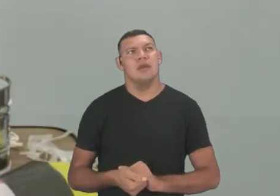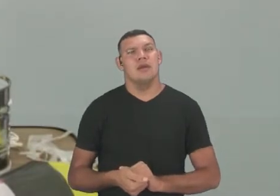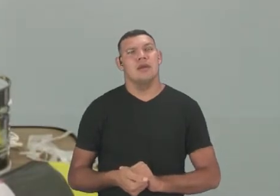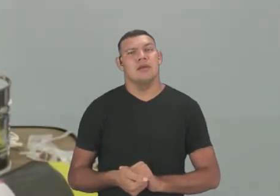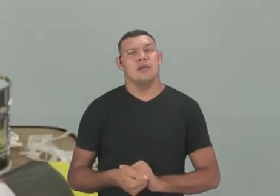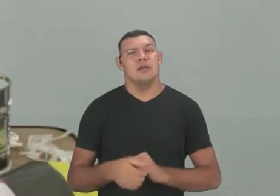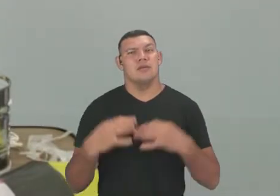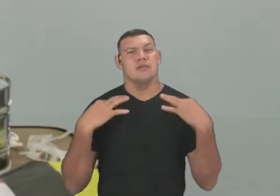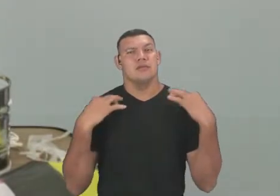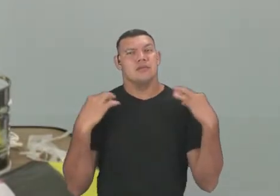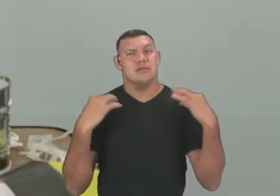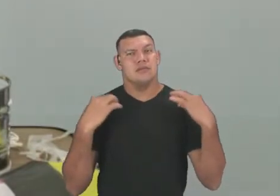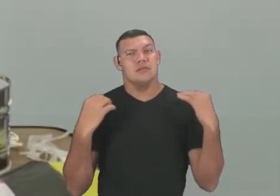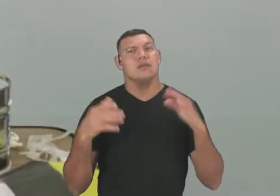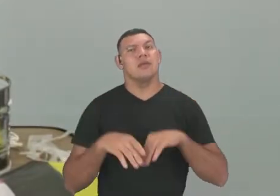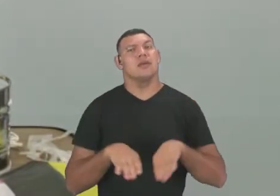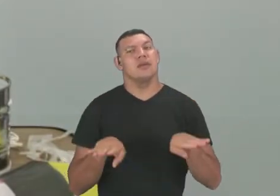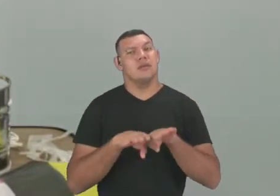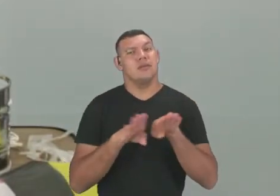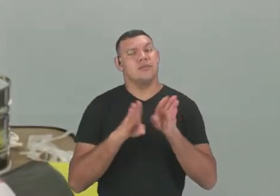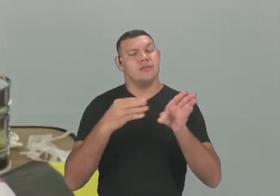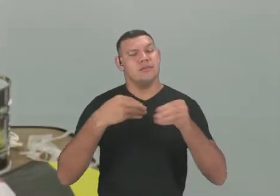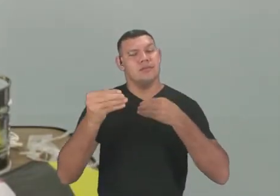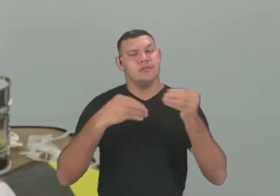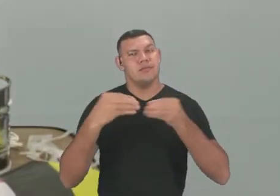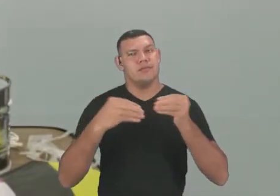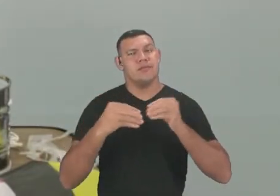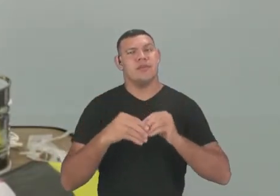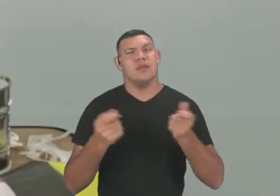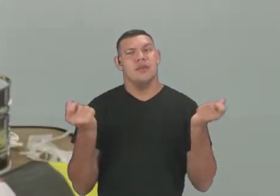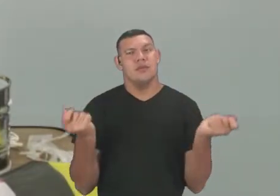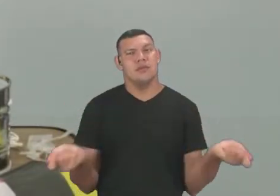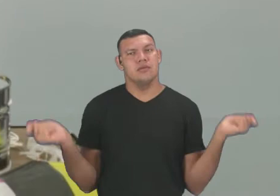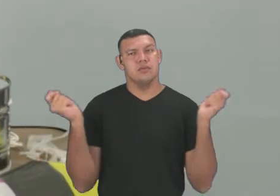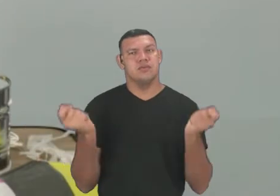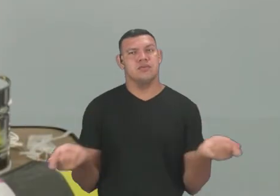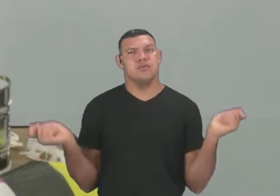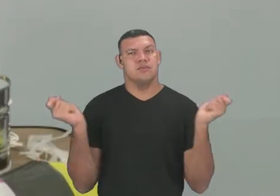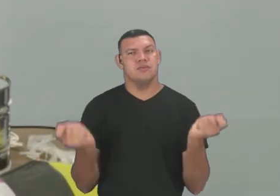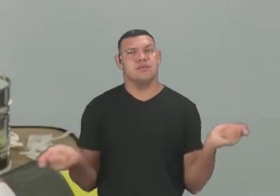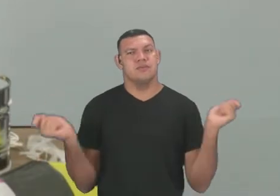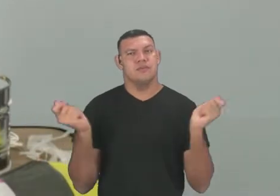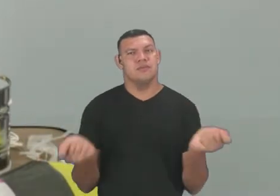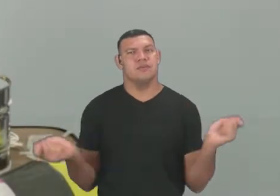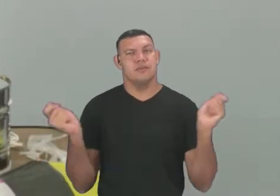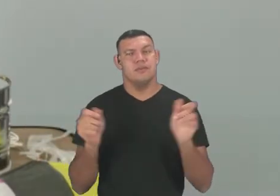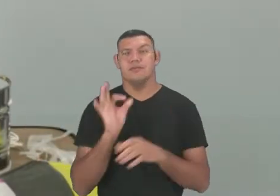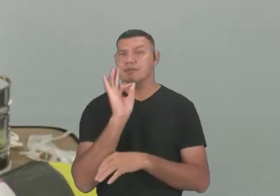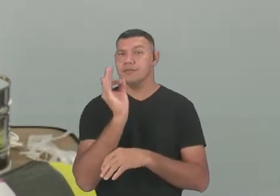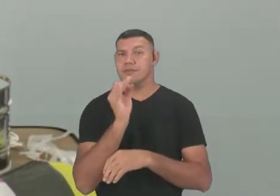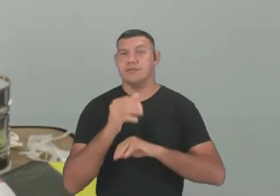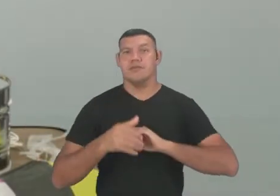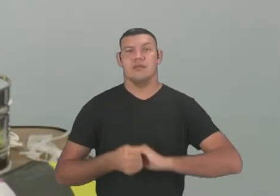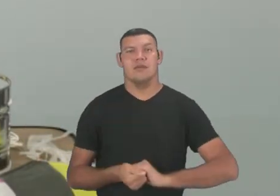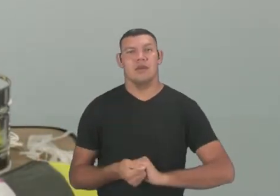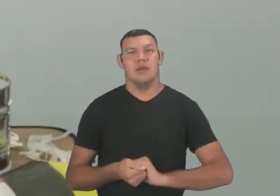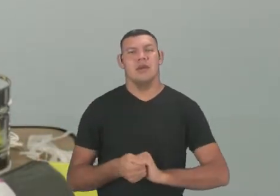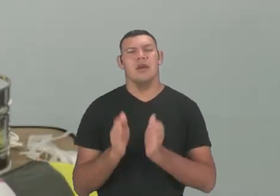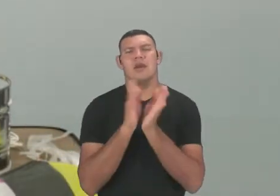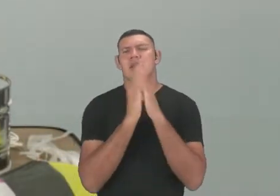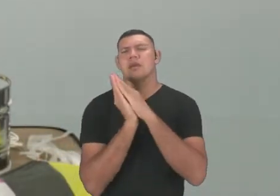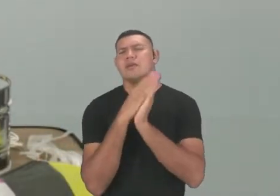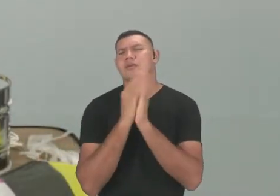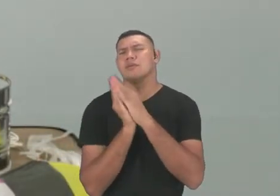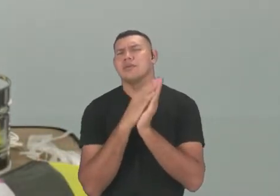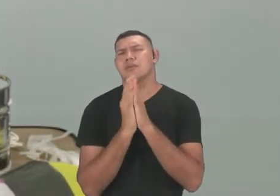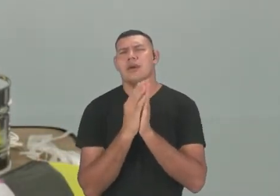corda tecido e aqui, plástico. A base é onde pegamos para pular, certo? E um brinquedo